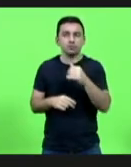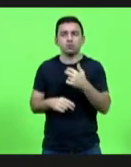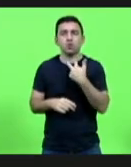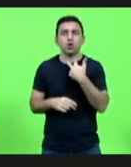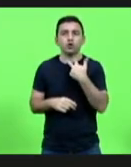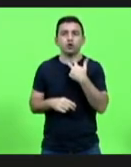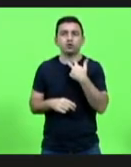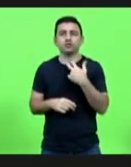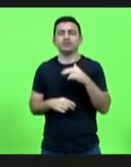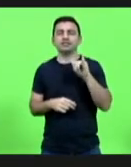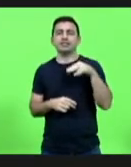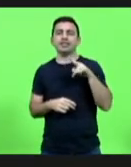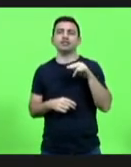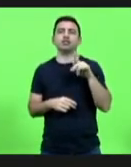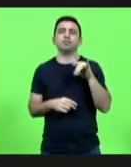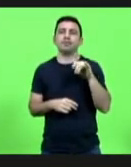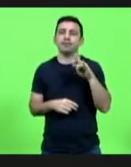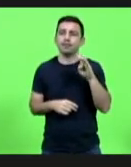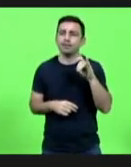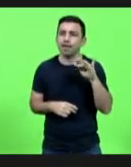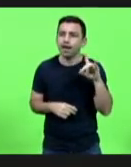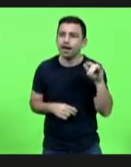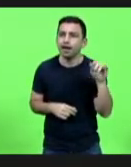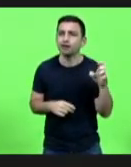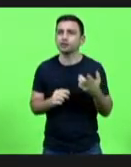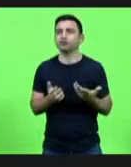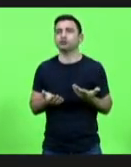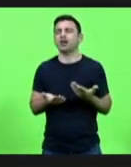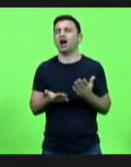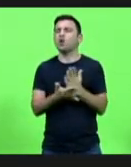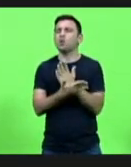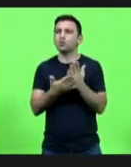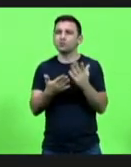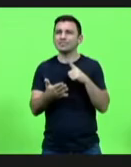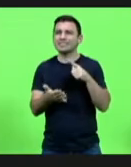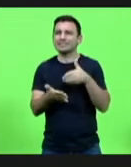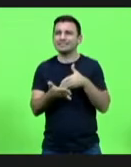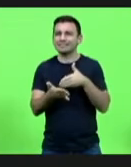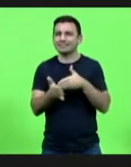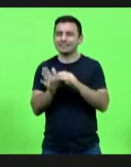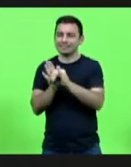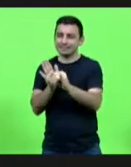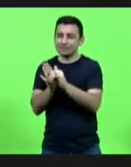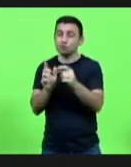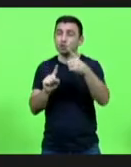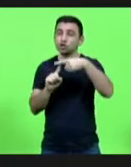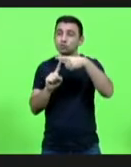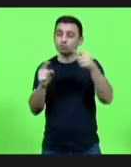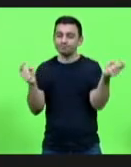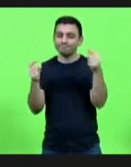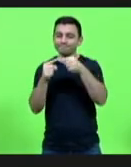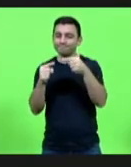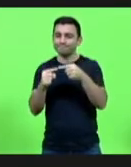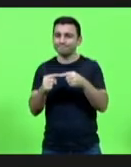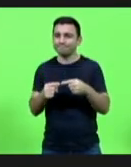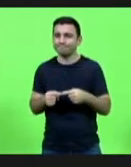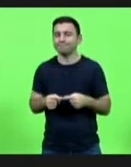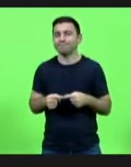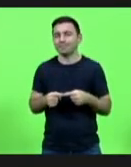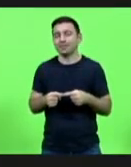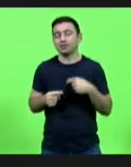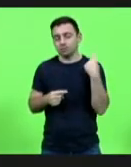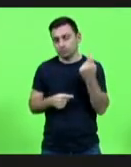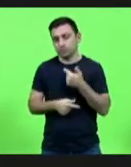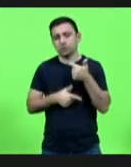passado, mas de repente esse ano. Então, são algumas coisas que interferem no tipo de edital e no tipo de ações que a gente pode fazer. Estamos trabalhando